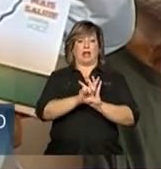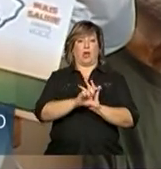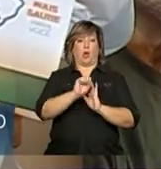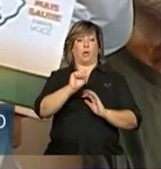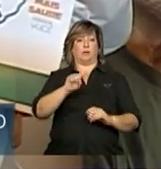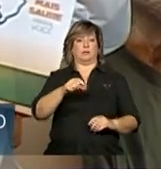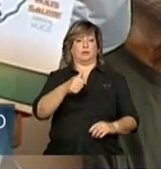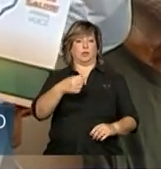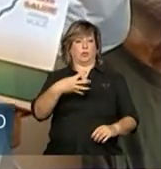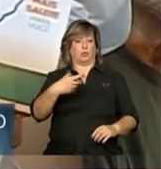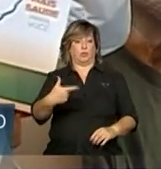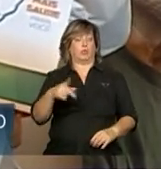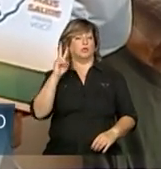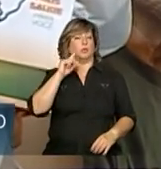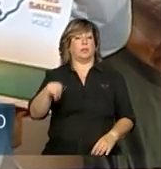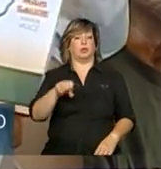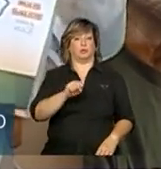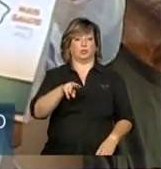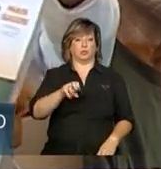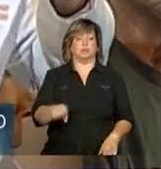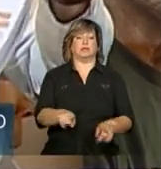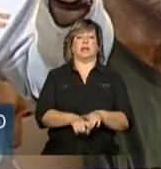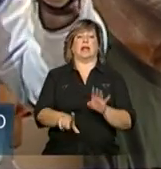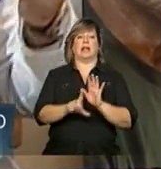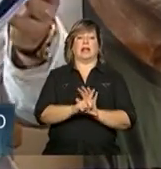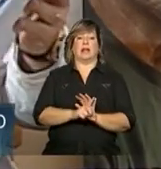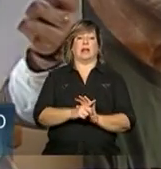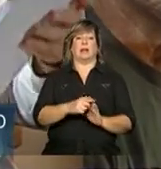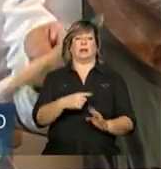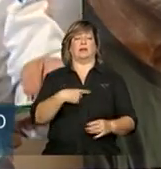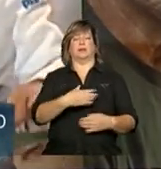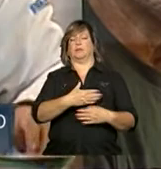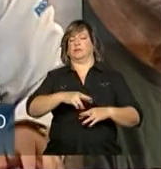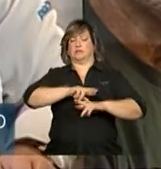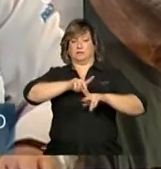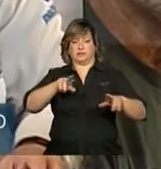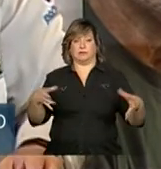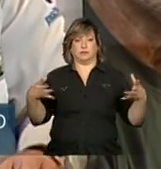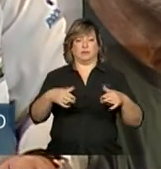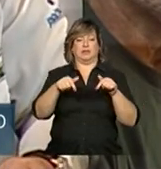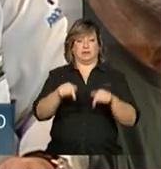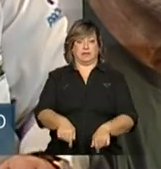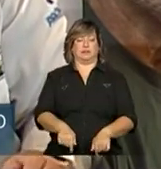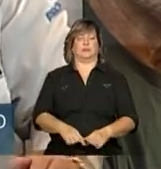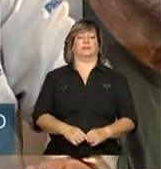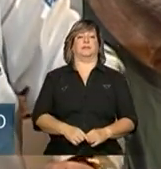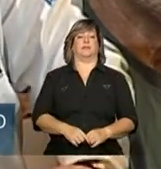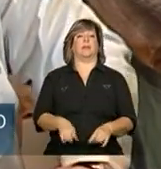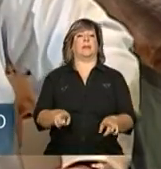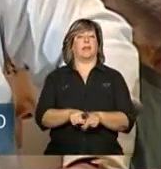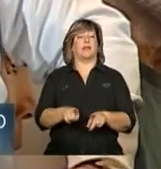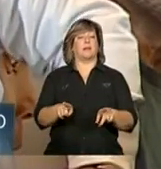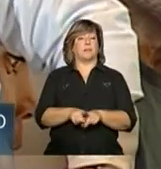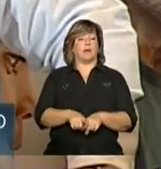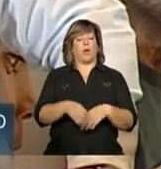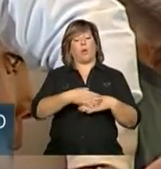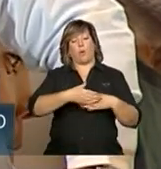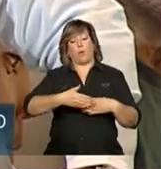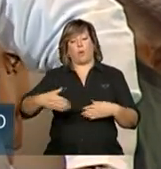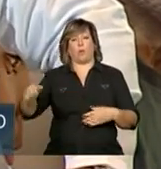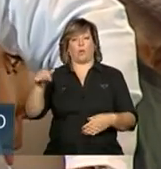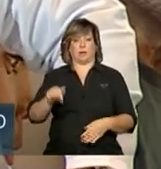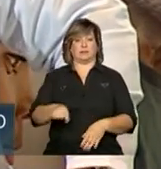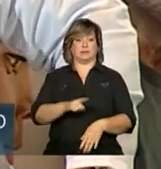a lei chamada Lei Orgânica do SUS, a Lei 8.080, enfim, são aspectos aqui que estarão colocados. Também, ao longo desse período,